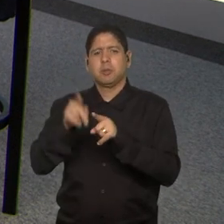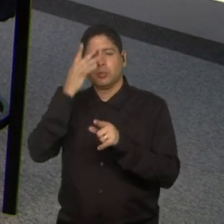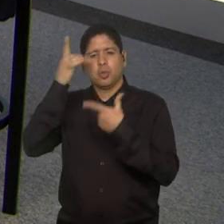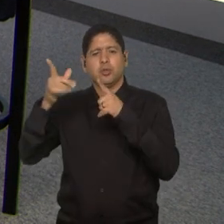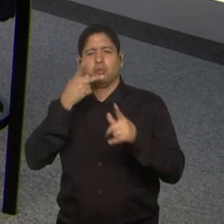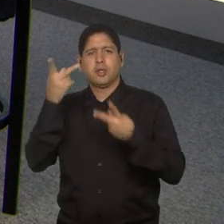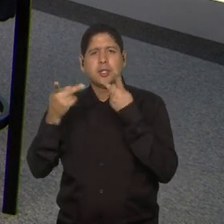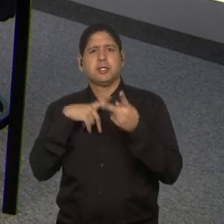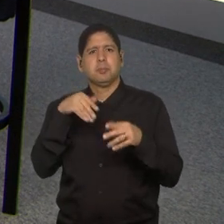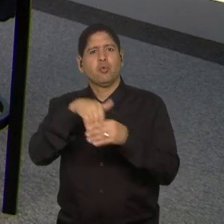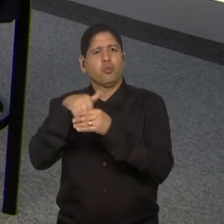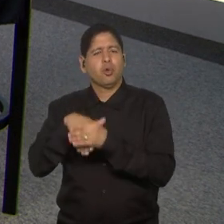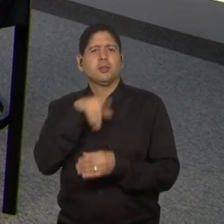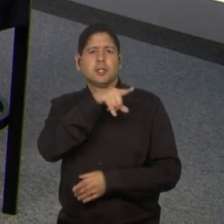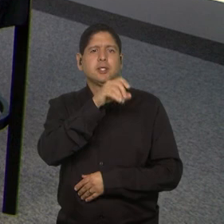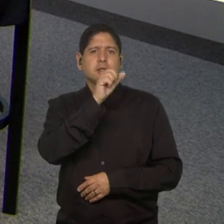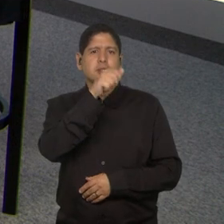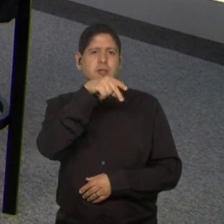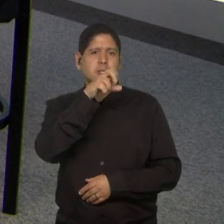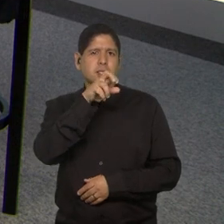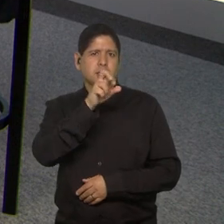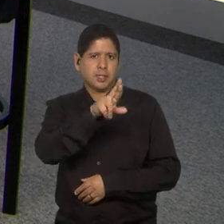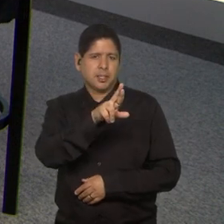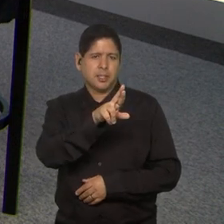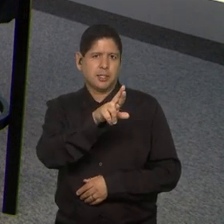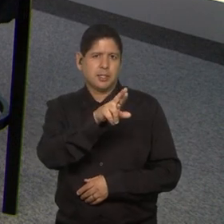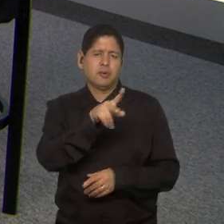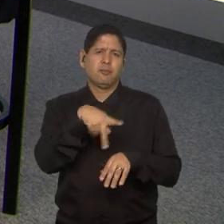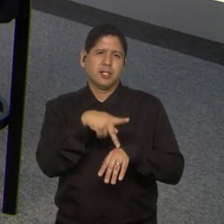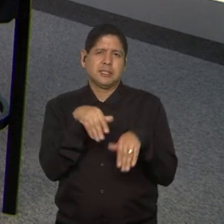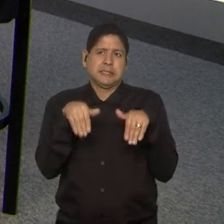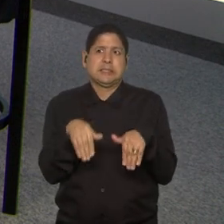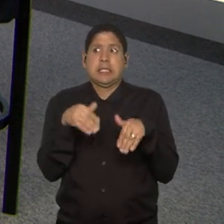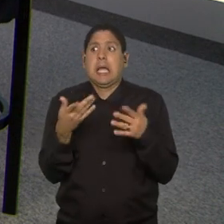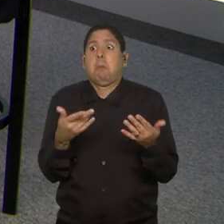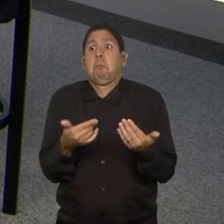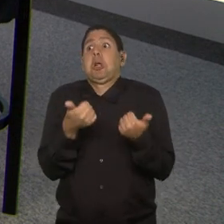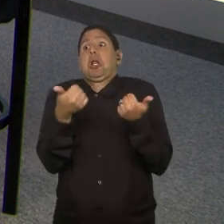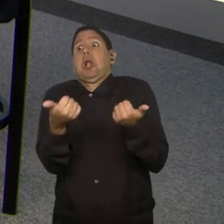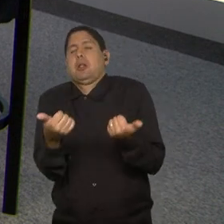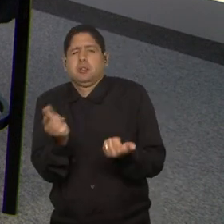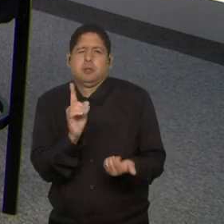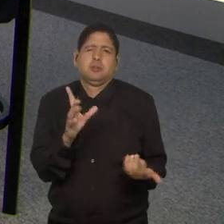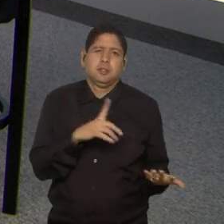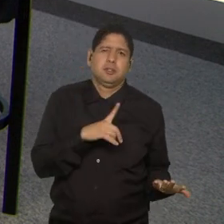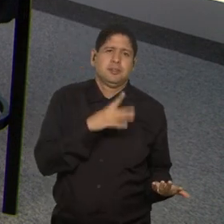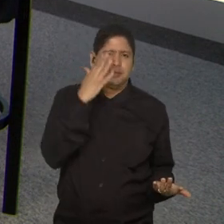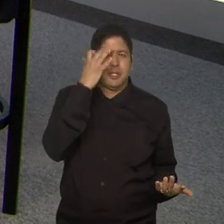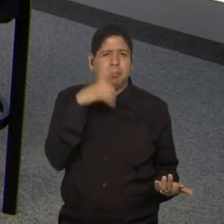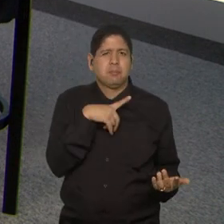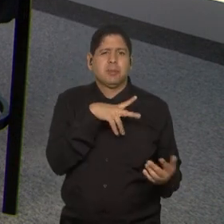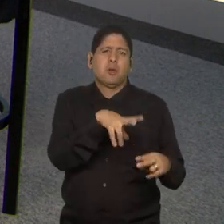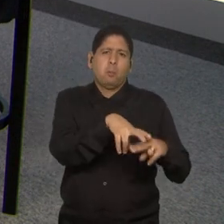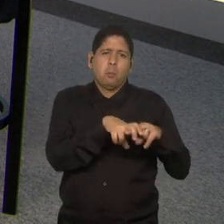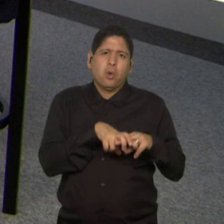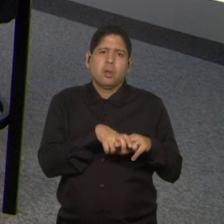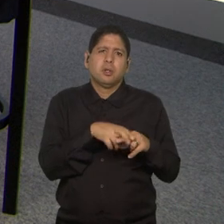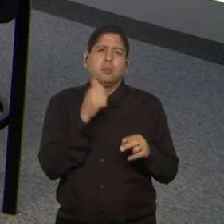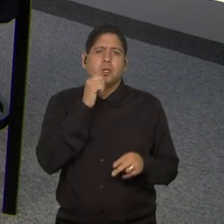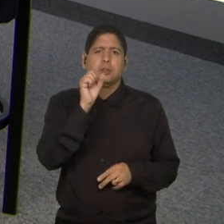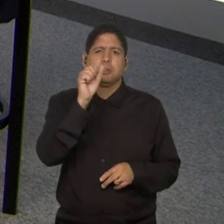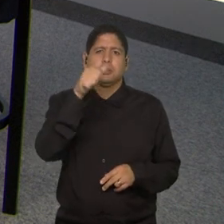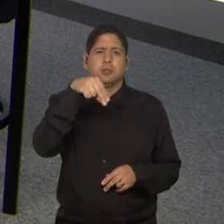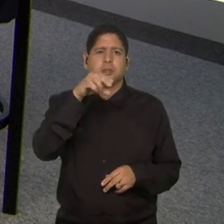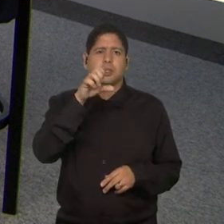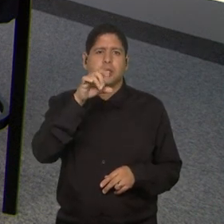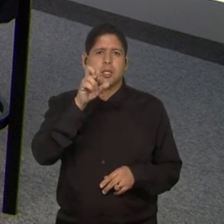passaram aqui, também votaram. E, apesar da Austrália não estar como a favoritaça, mas, por conta de Sanker, ela